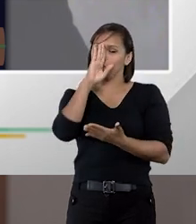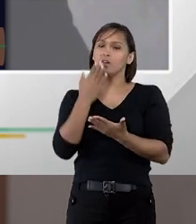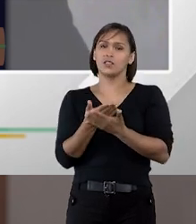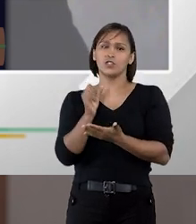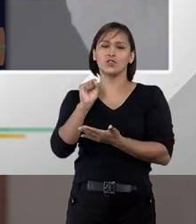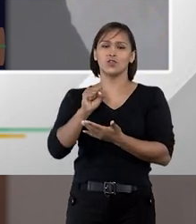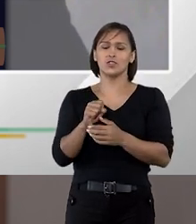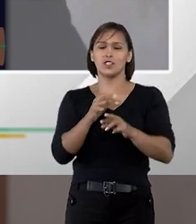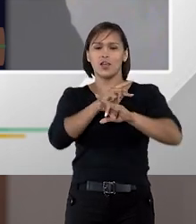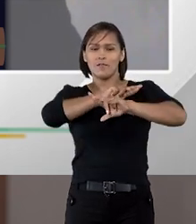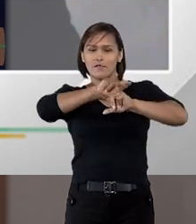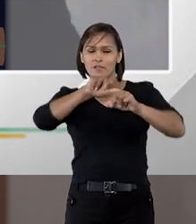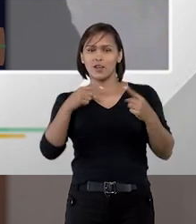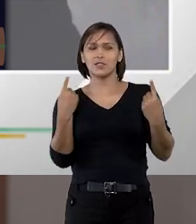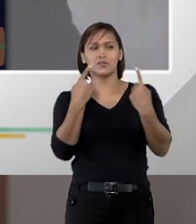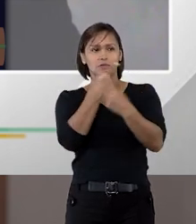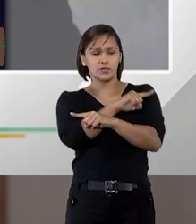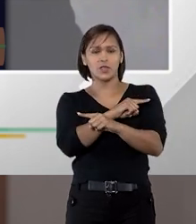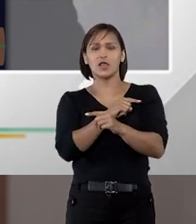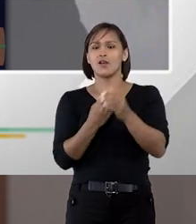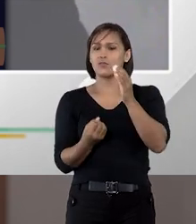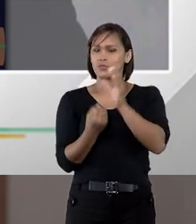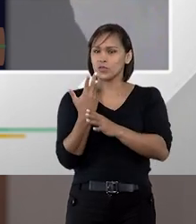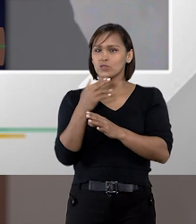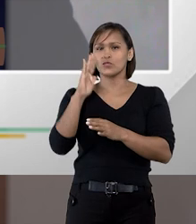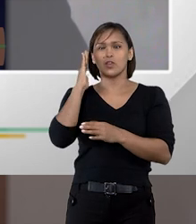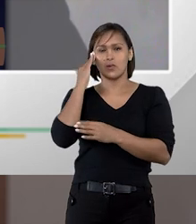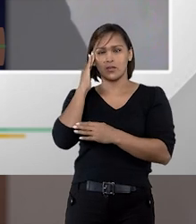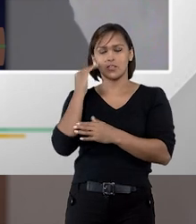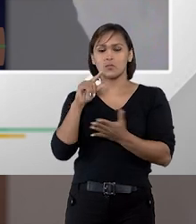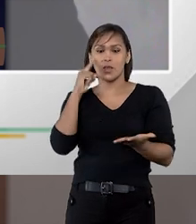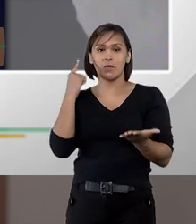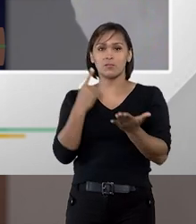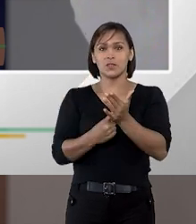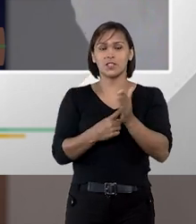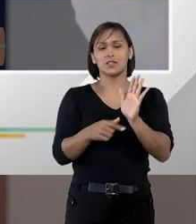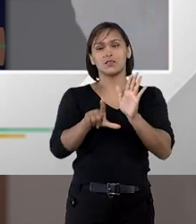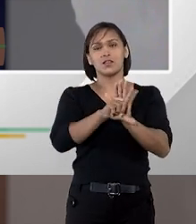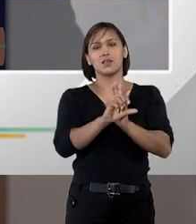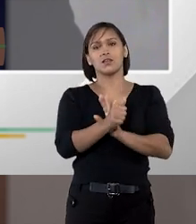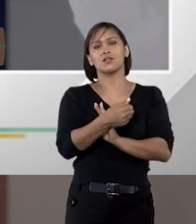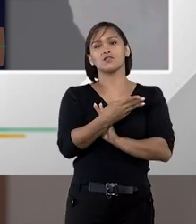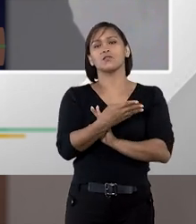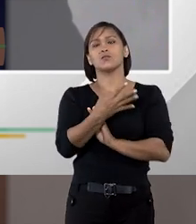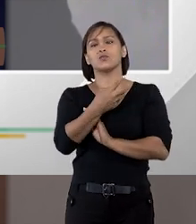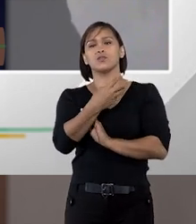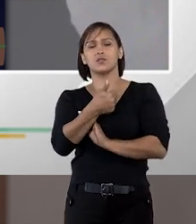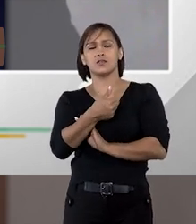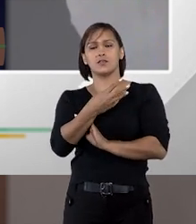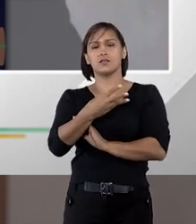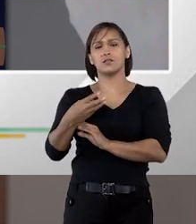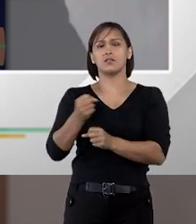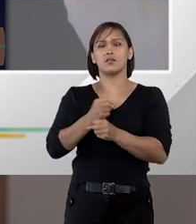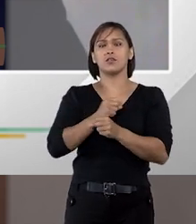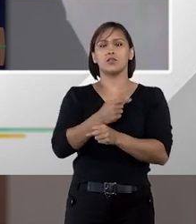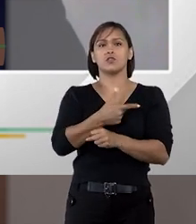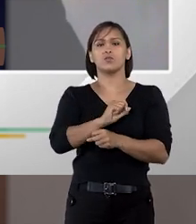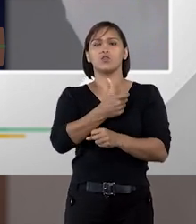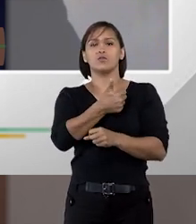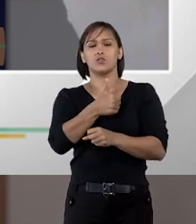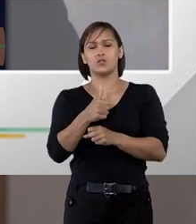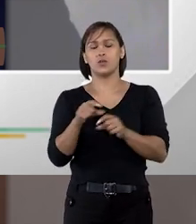provável que várias controvérsias surjam a respeito da interpretação e da aplicação da lei 14.733 de 2021